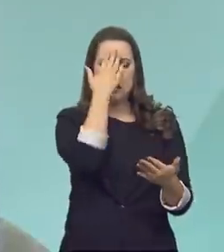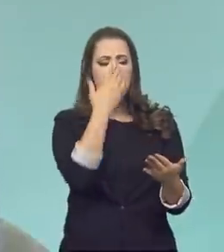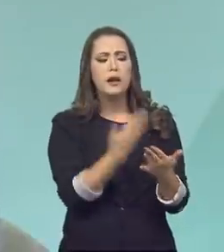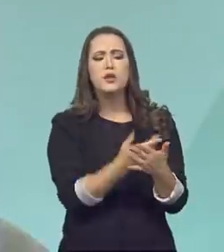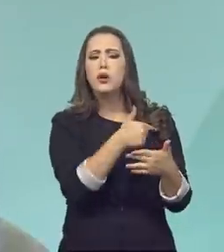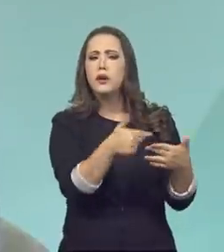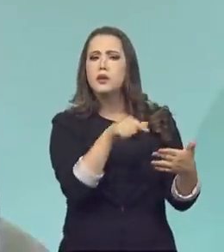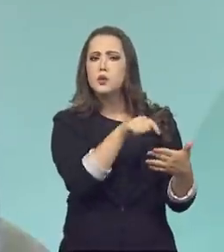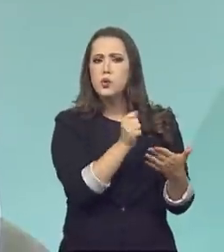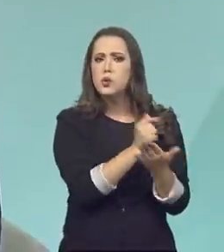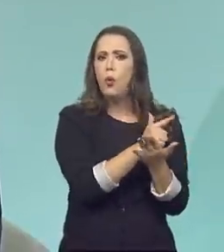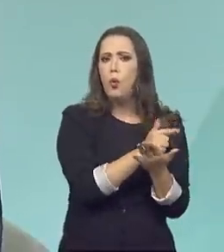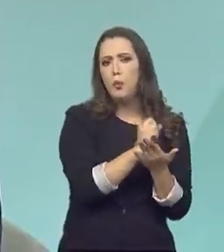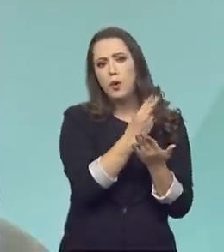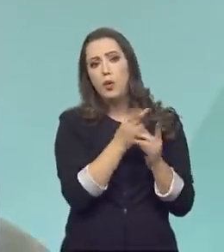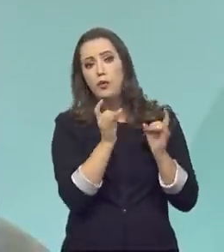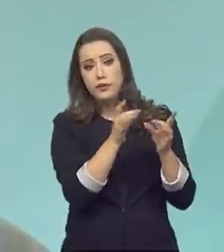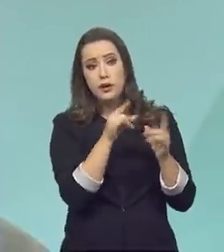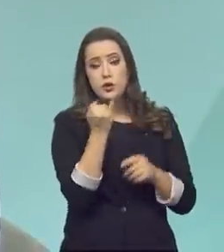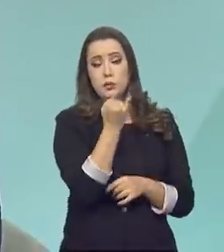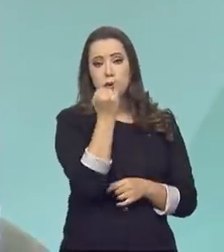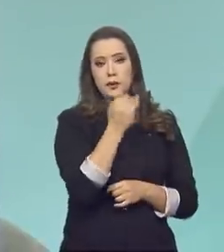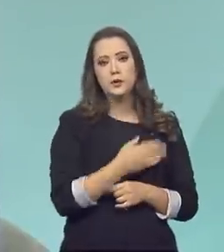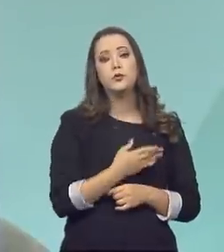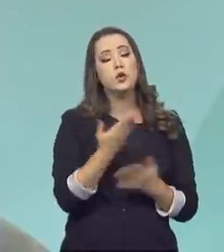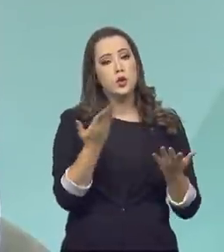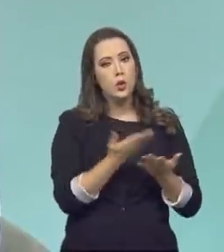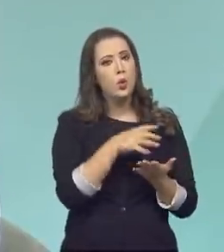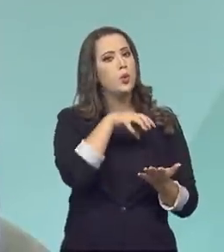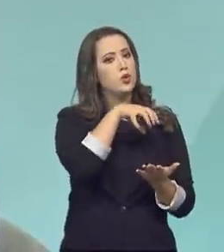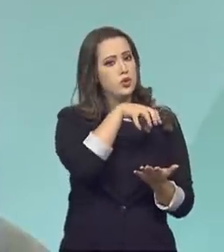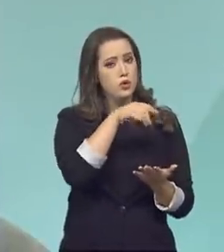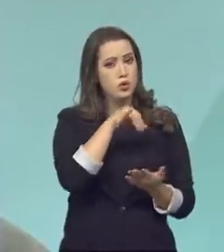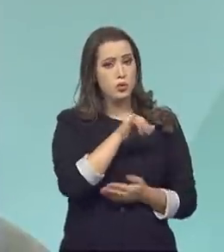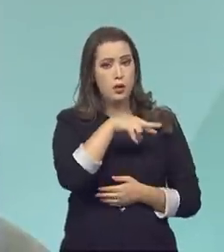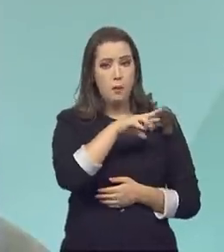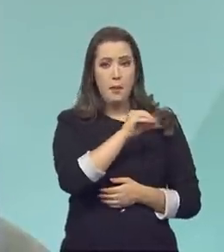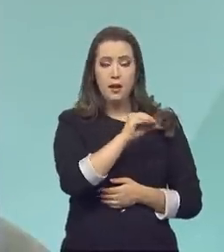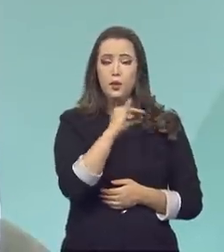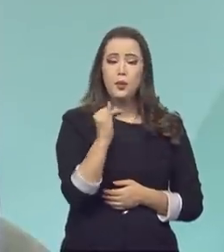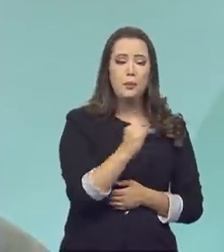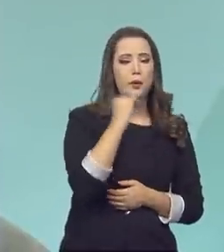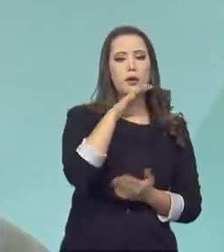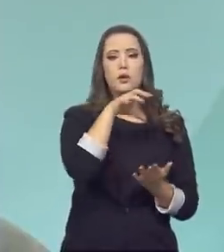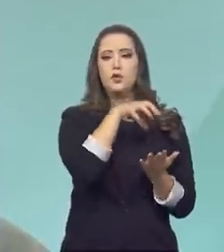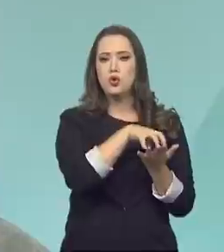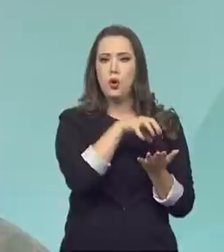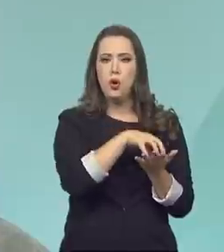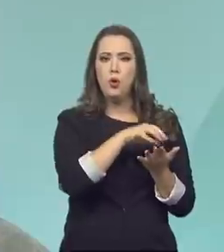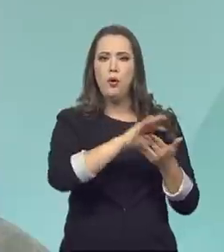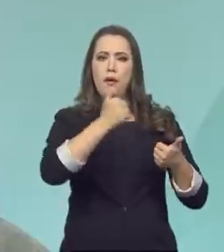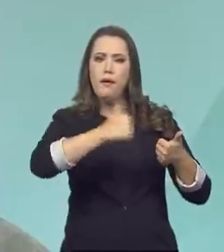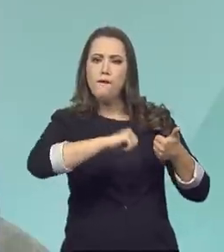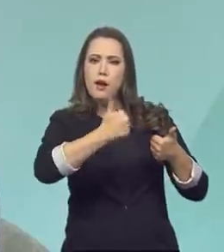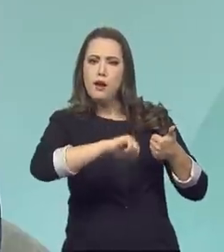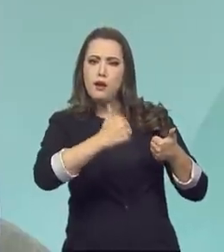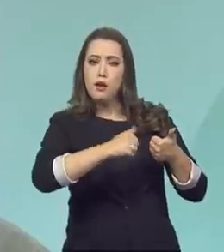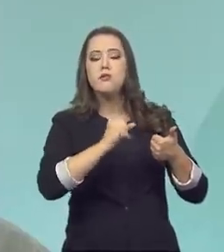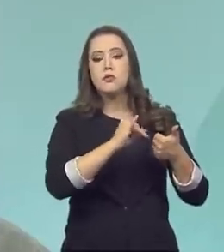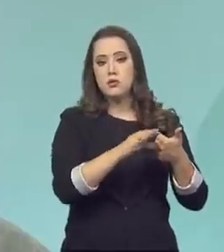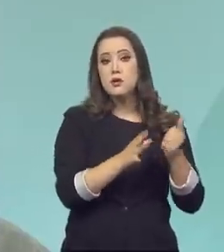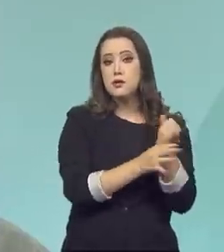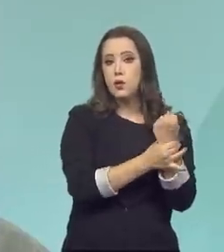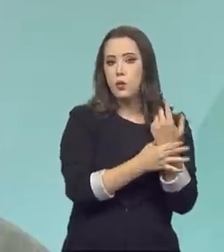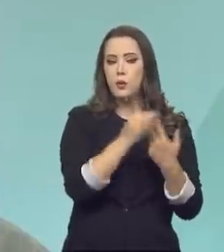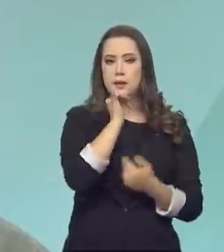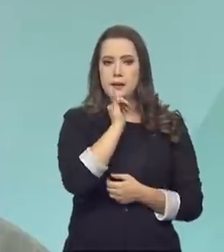produtos. E o Inmetro é um dos órgãos do Brasil, o principal órgão que vai trabalhar essa certificação, essa avaliação da conformidade. Então, a gente vê o